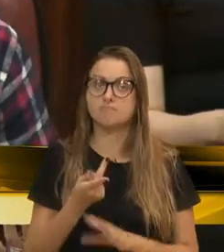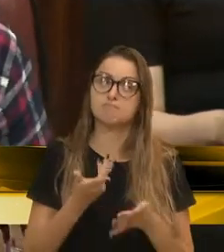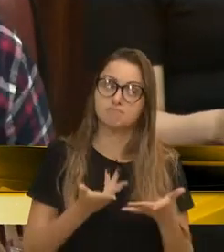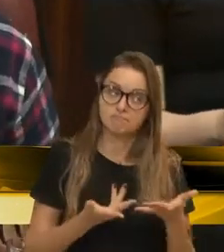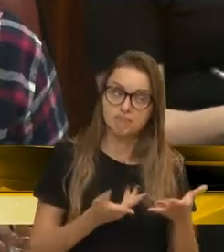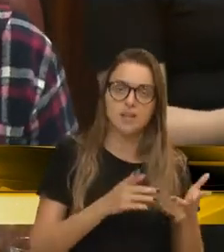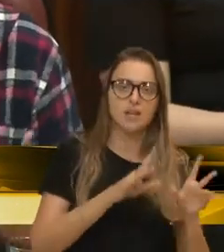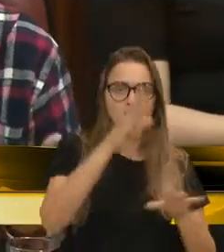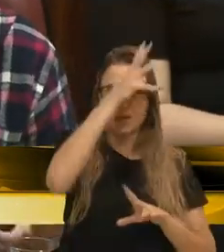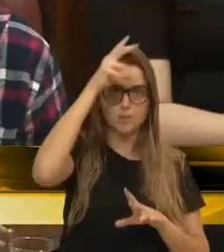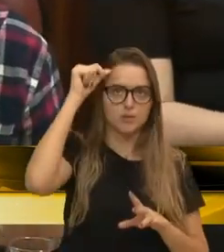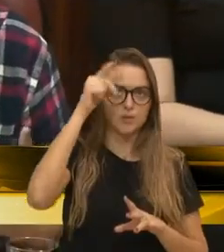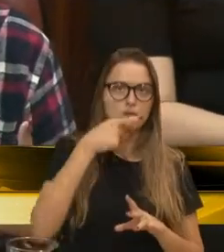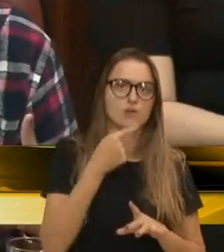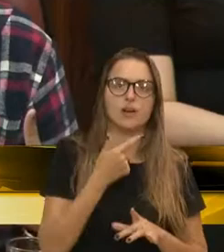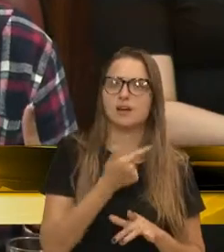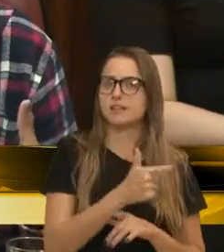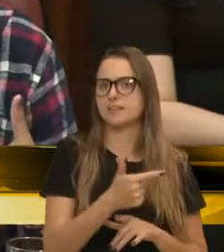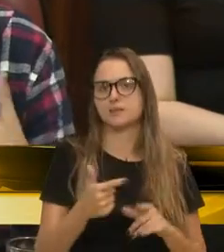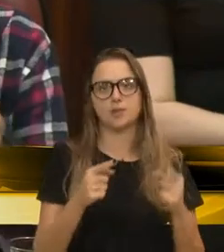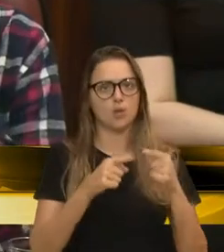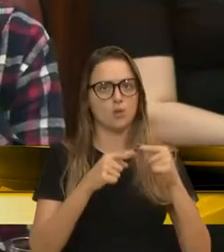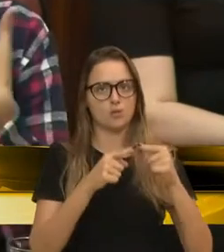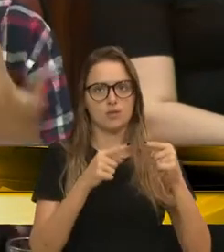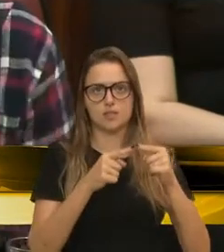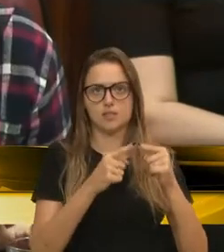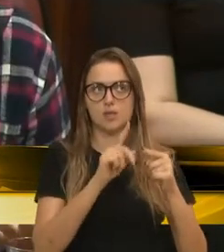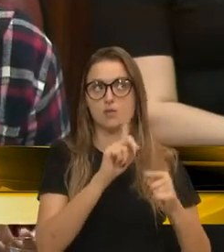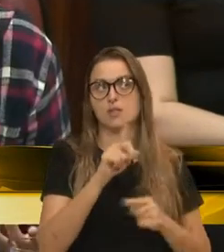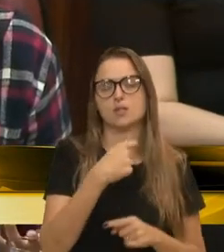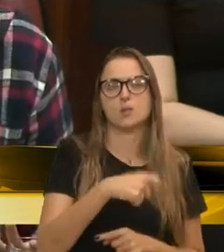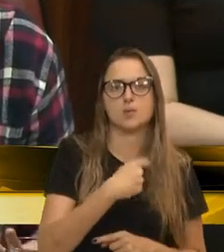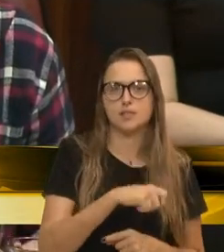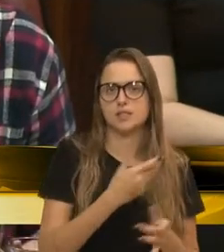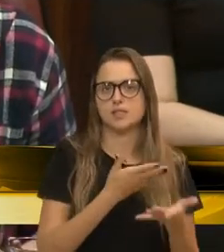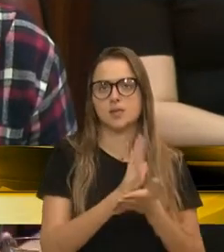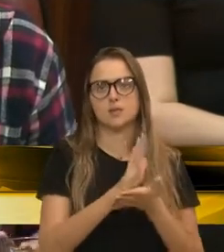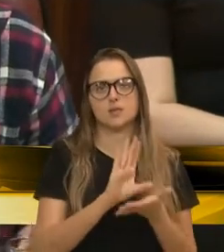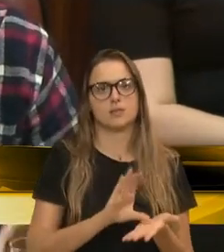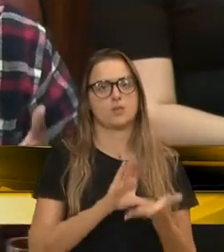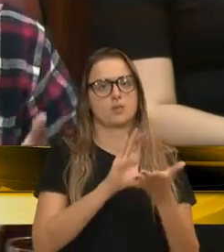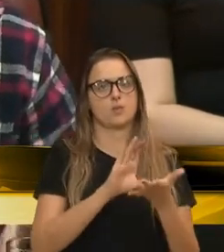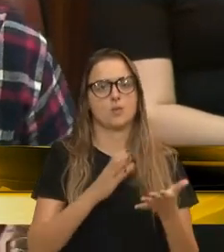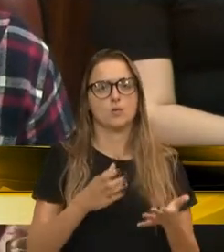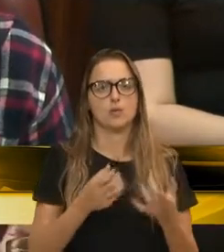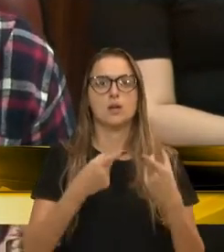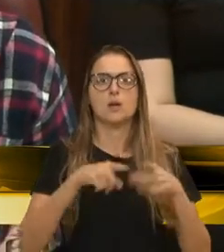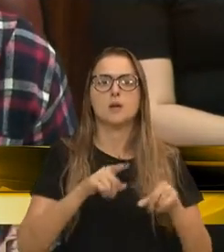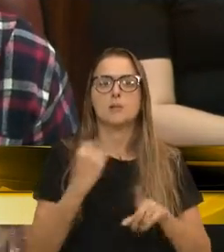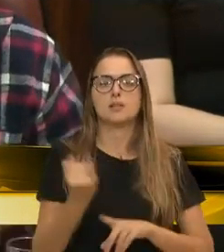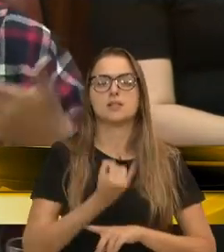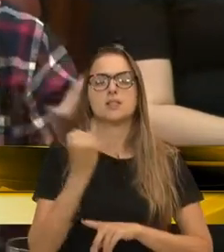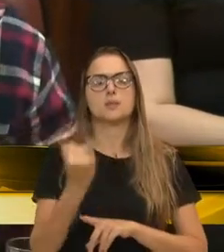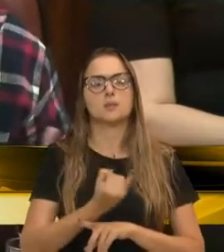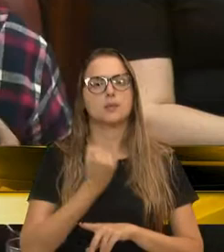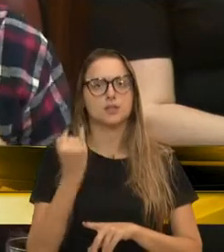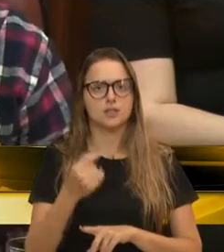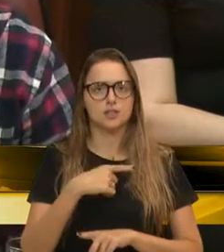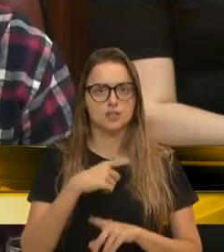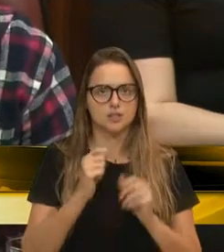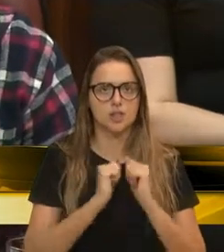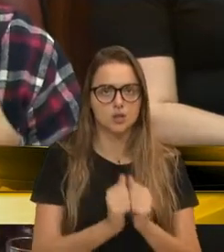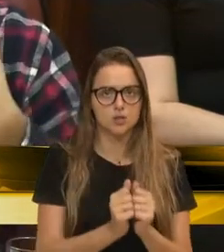Prefeitura diga que tem jurisprudência, que não precisa ter aprovação do Conselho, é importante para Caxias do Sul, inclusive essa